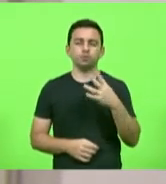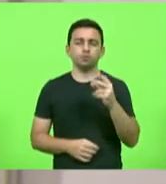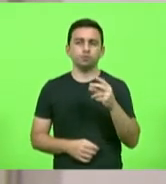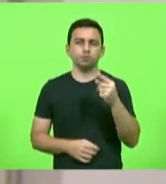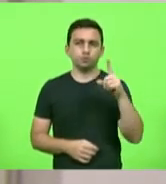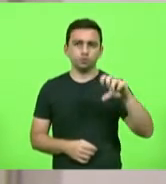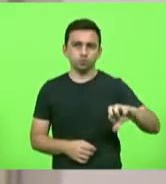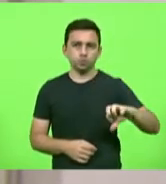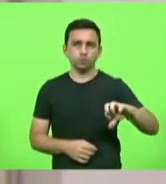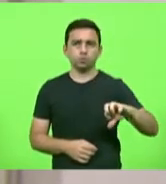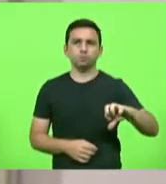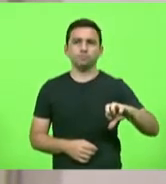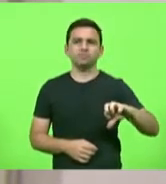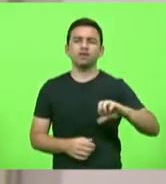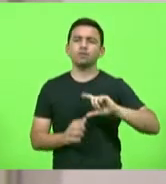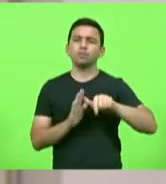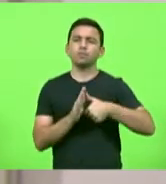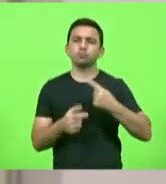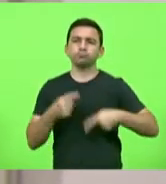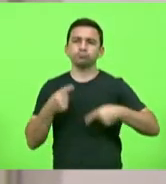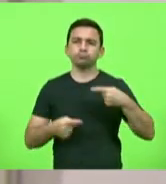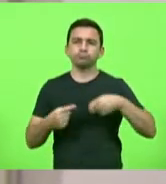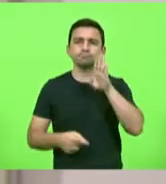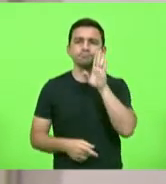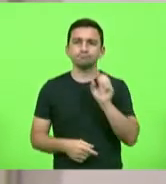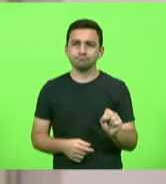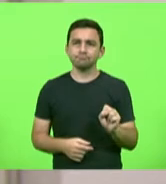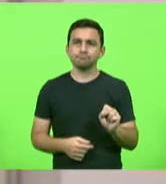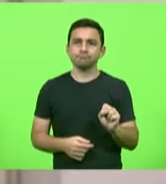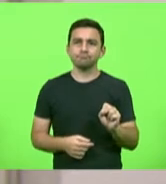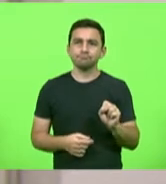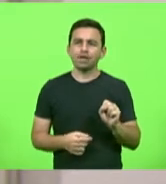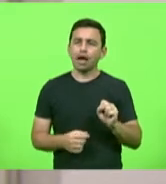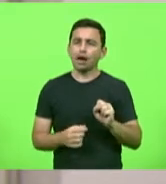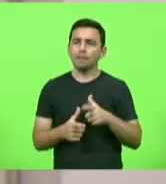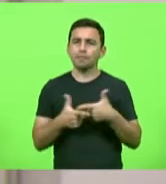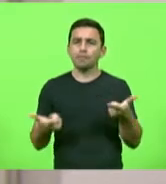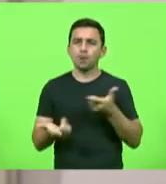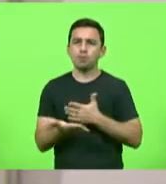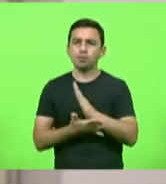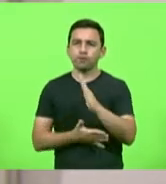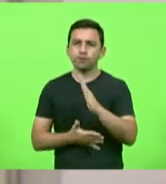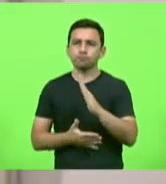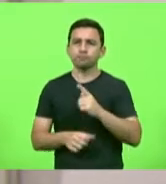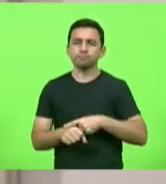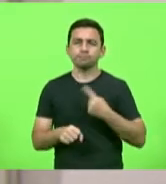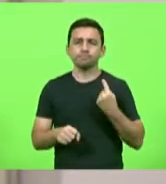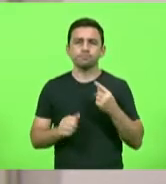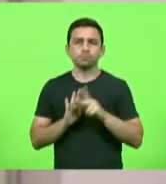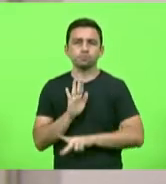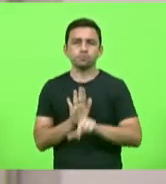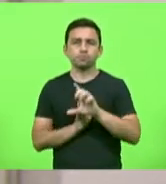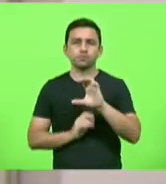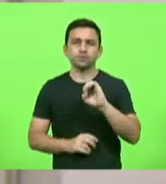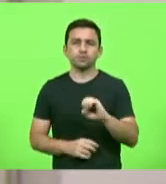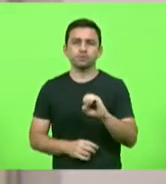Após ser discutido pelo senhor deputado Bruno Souza, foi aprovado, por maioria, em turno único, o projeto de lei